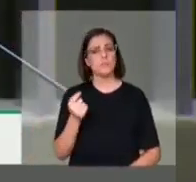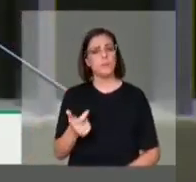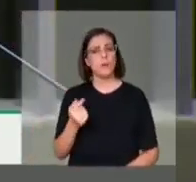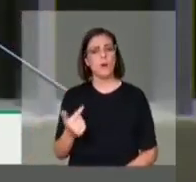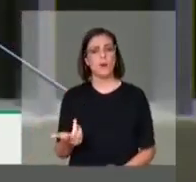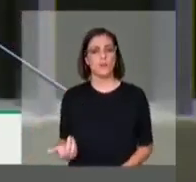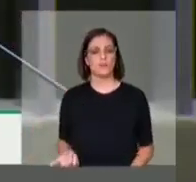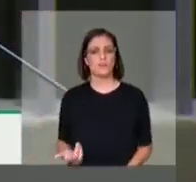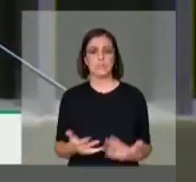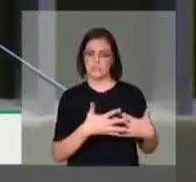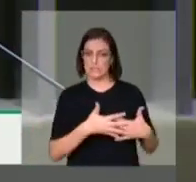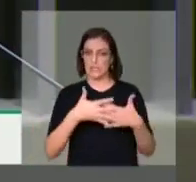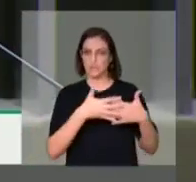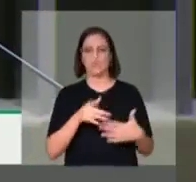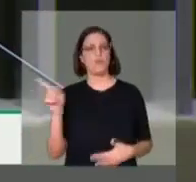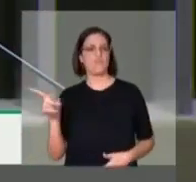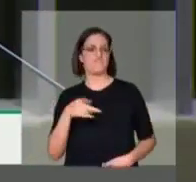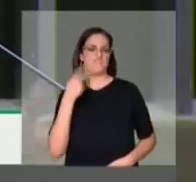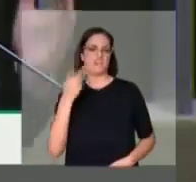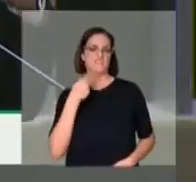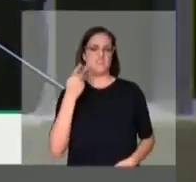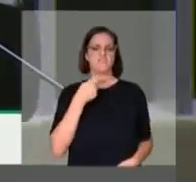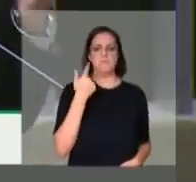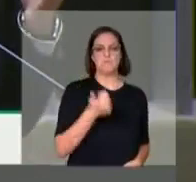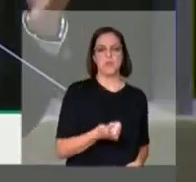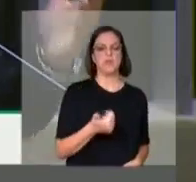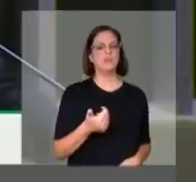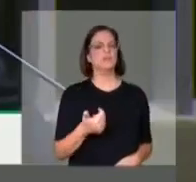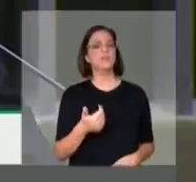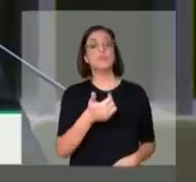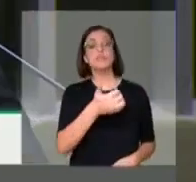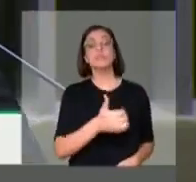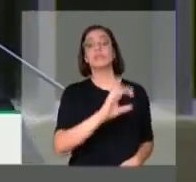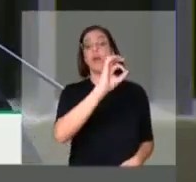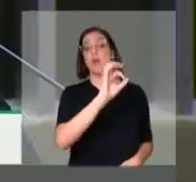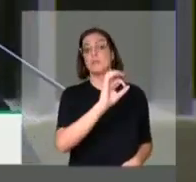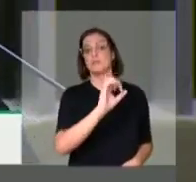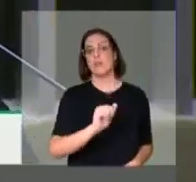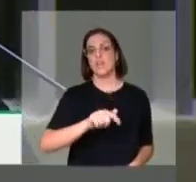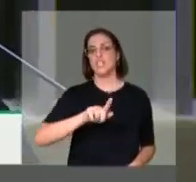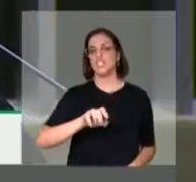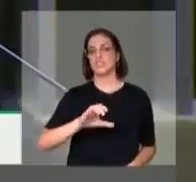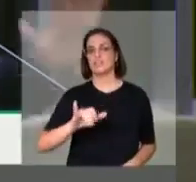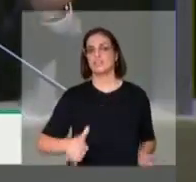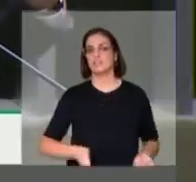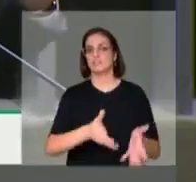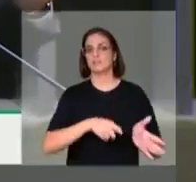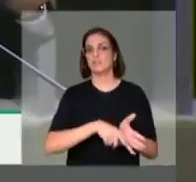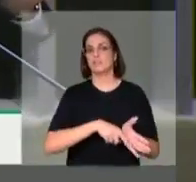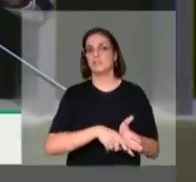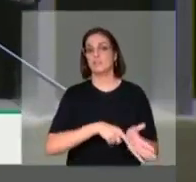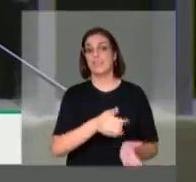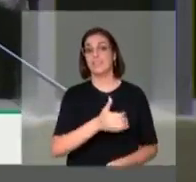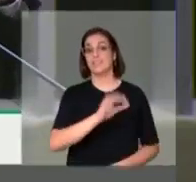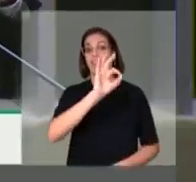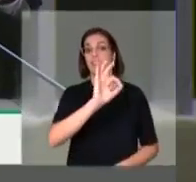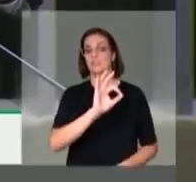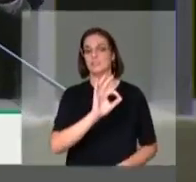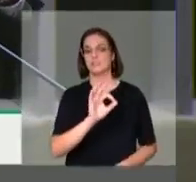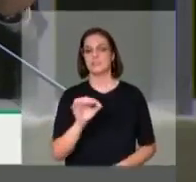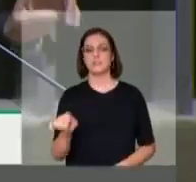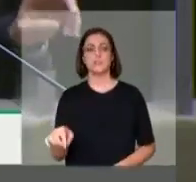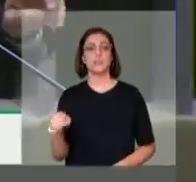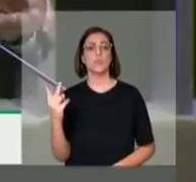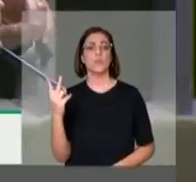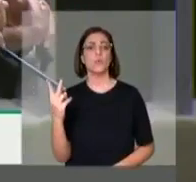são citados pelo presidente da República, tem 10 agências de fomento à pesquisa. 10 e não duas.